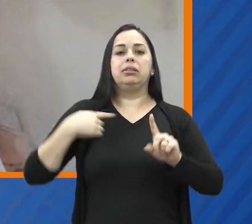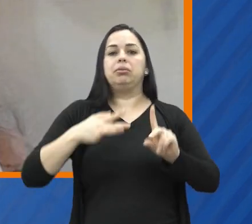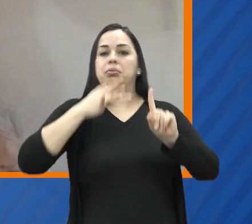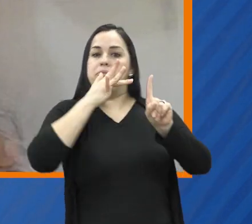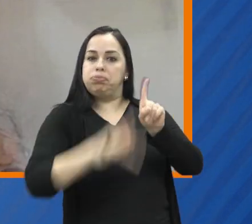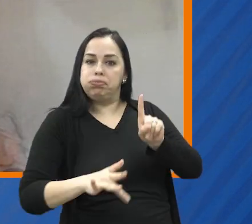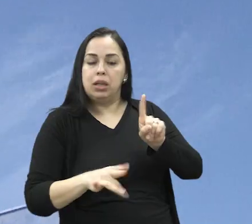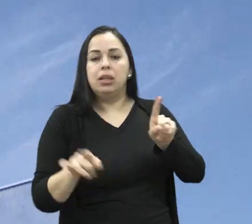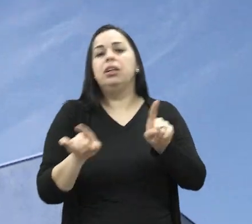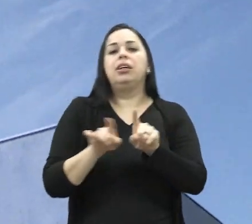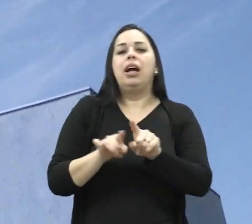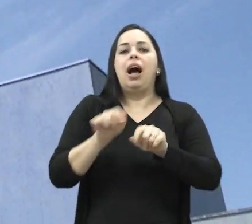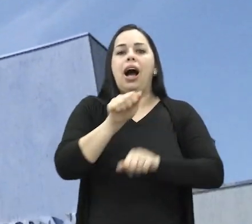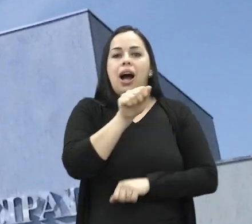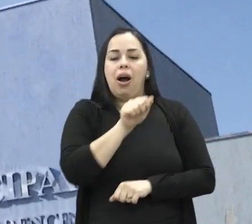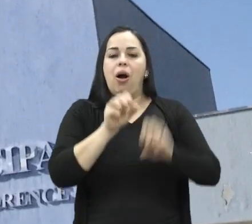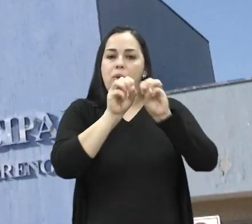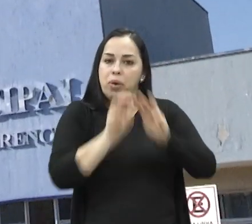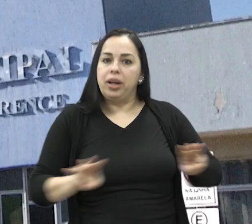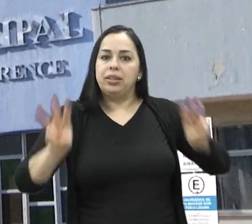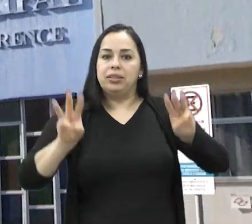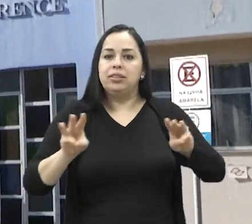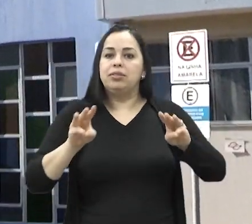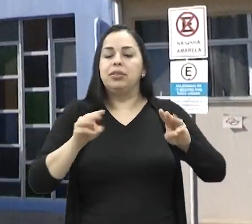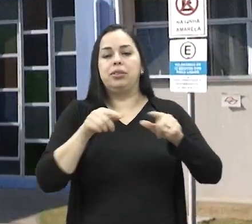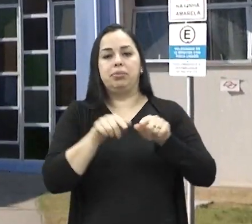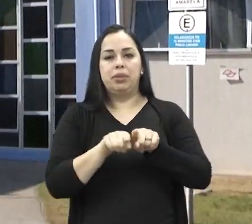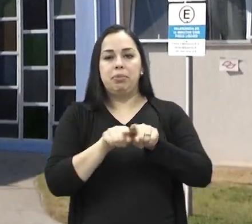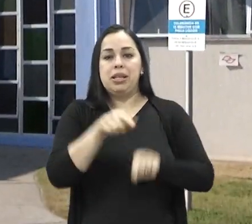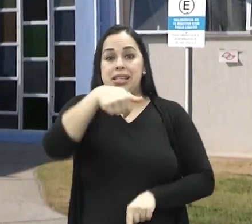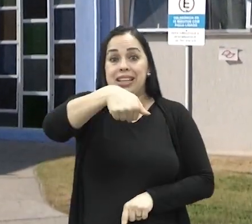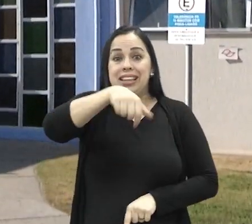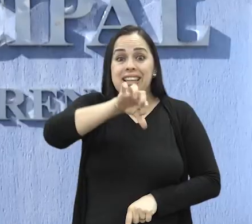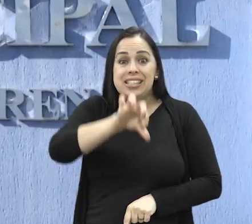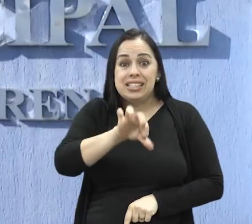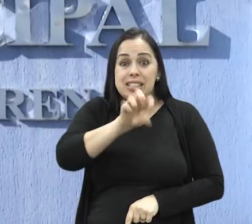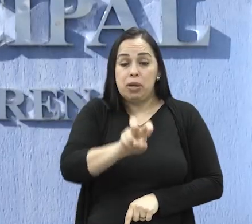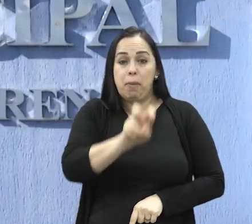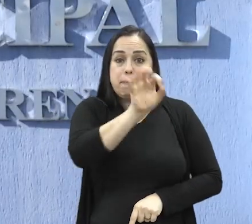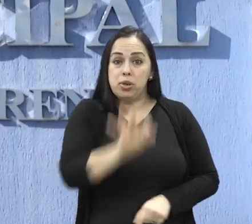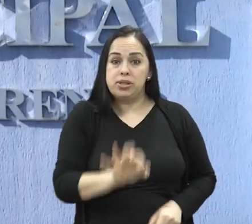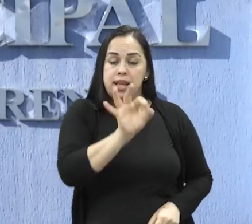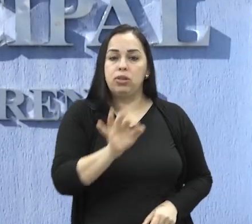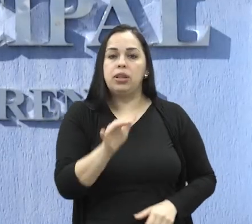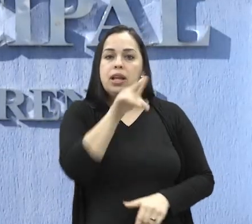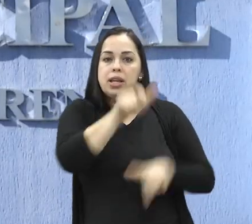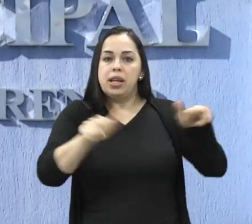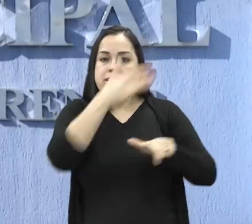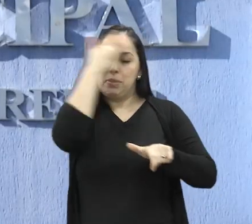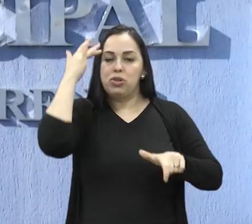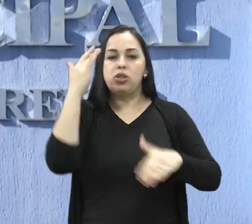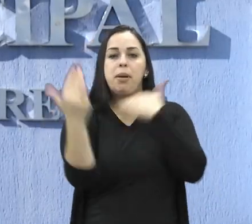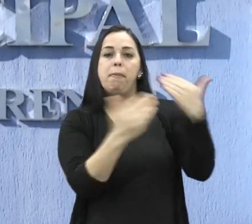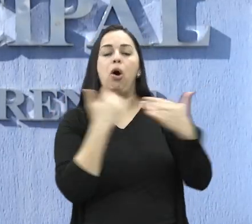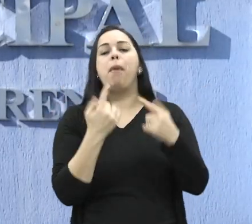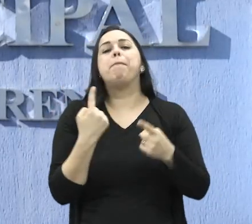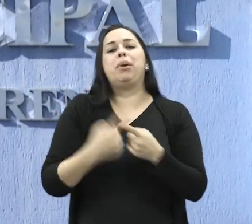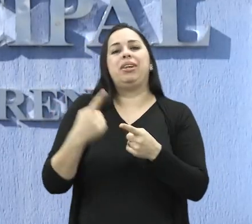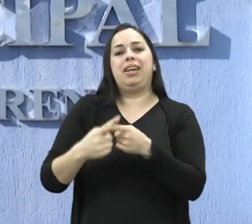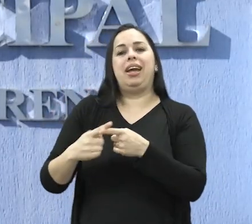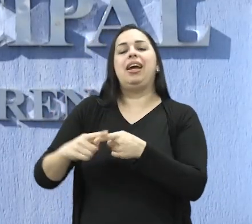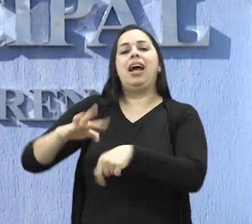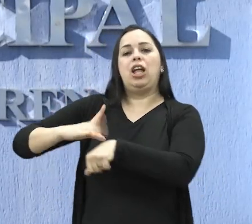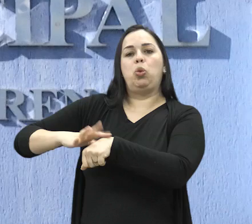sobre alguns pontos. De acordo com a Organização Mundial da Saúde, 75% das mortes no Brasil são